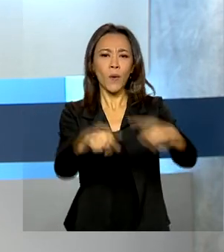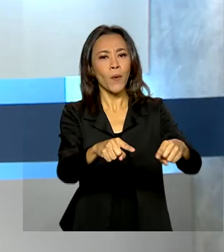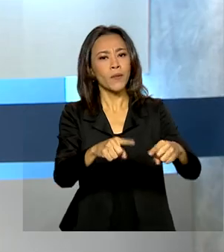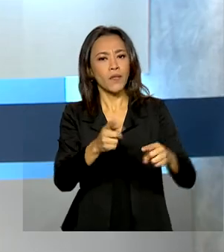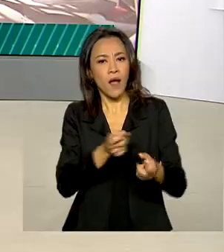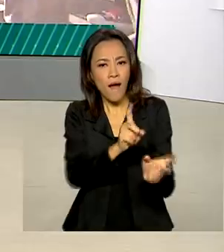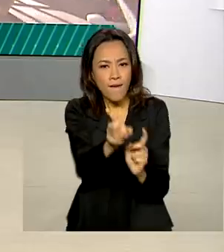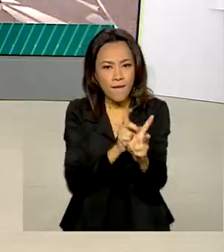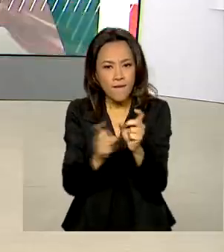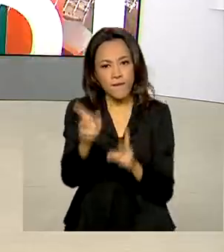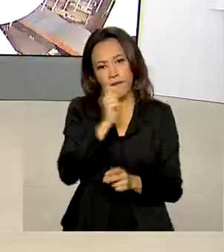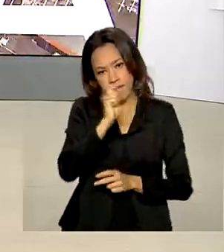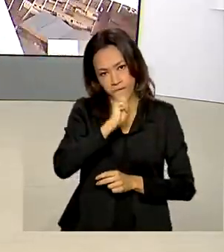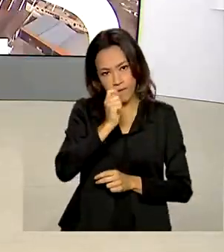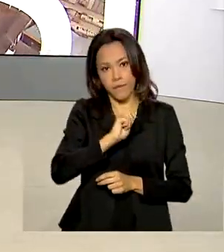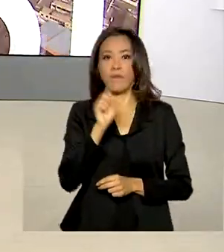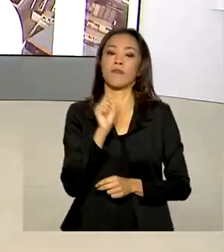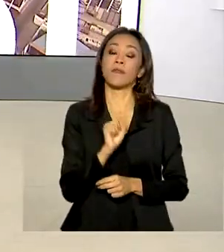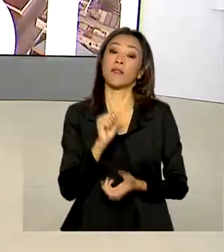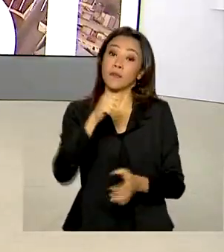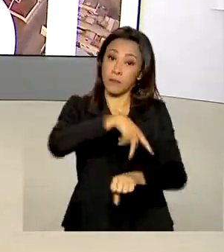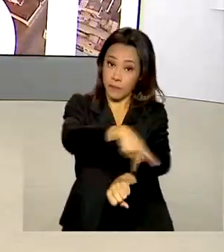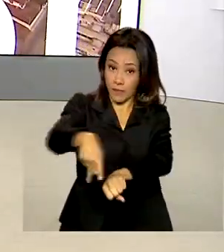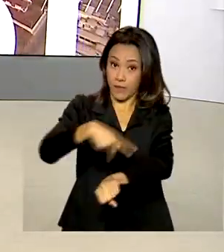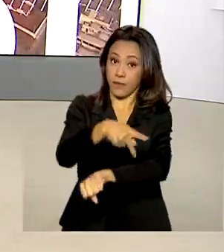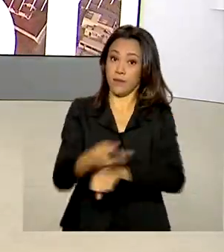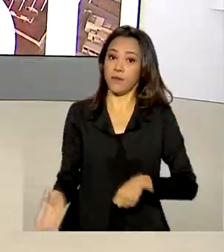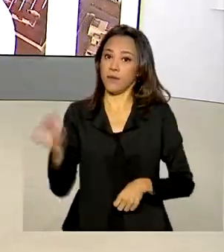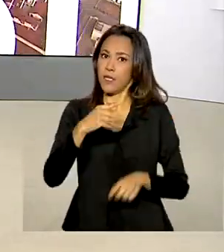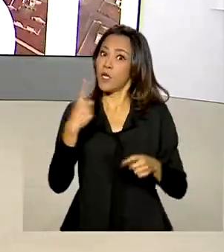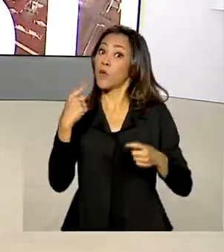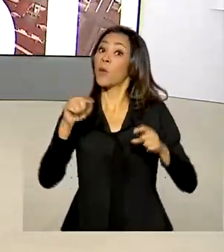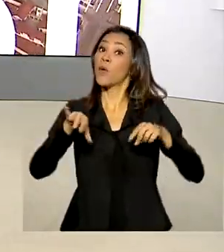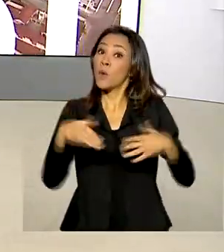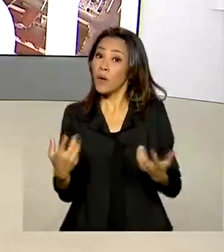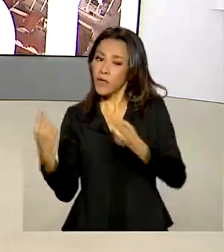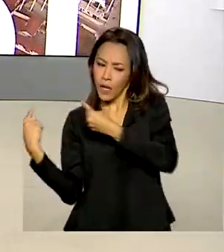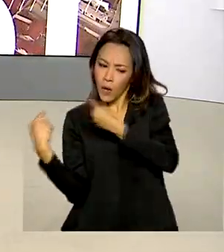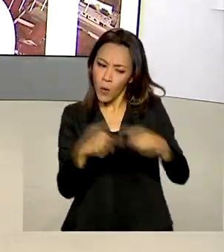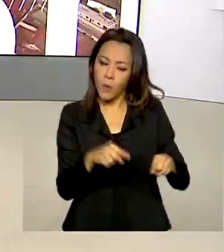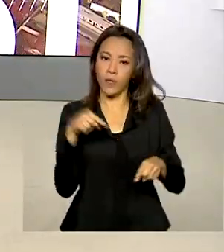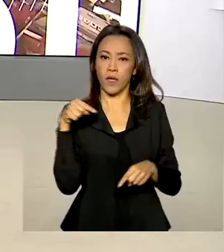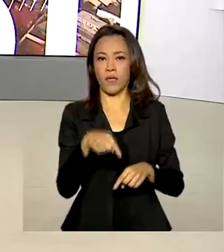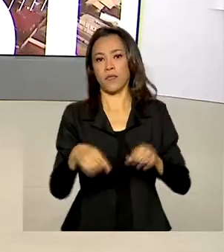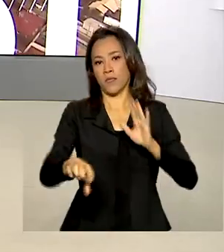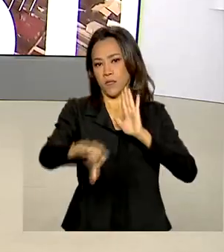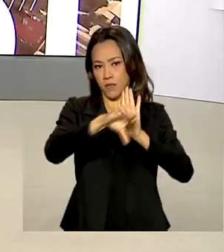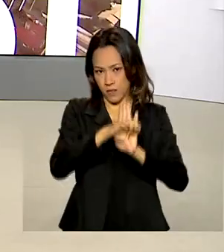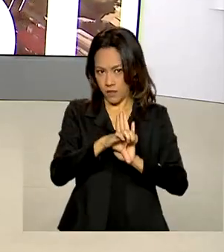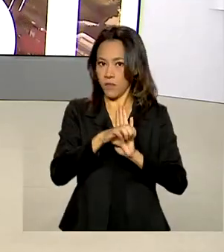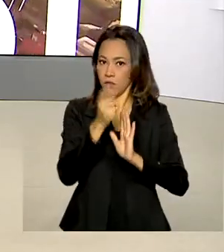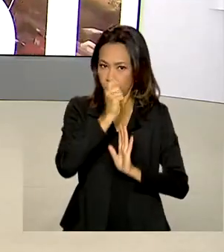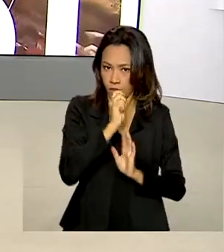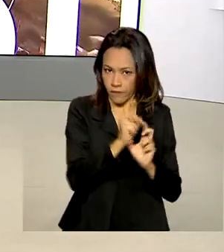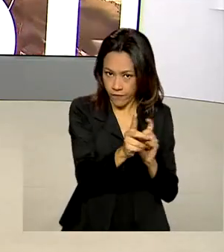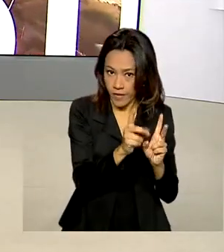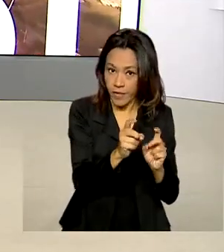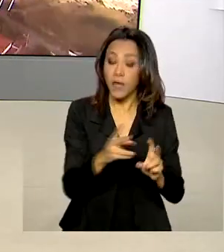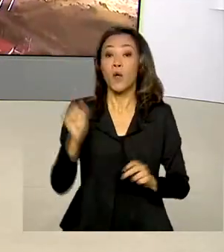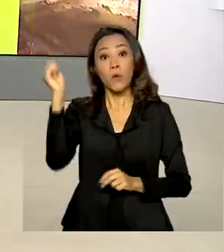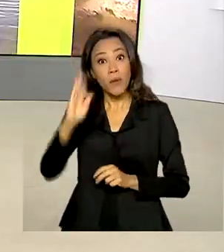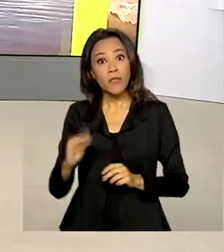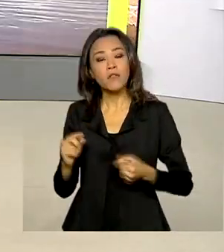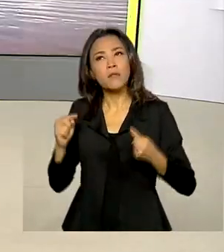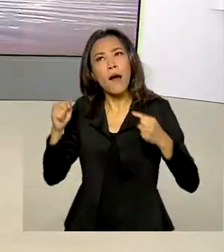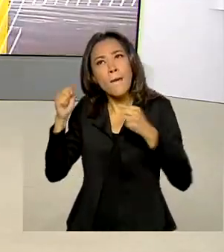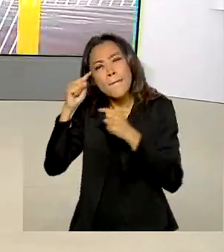em todo o país. E quando o assunto é o combate a esse crime, o Brasil está cada vez mais alinhado a práticas